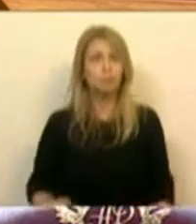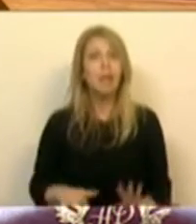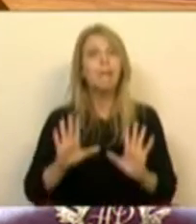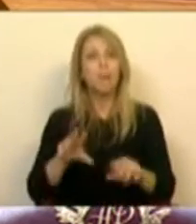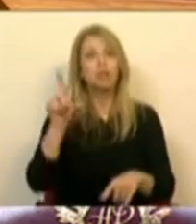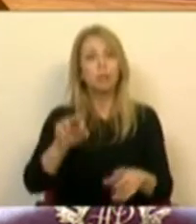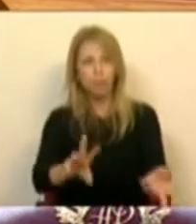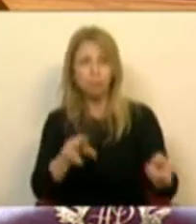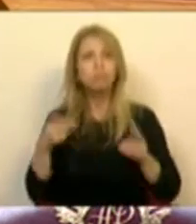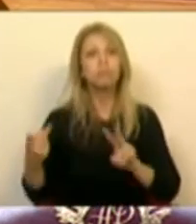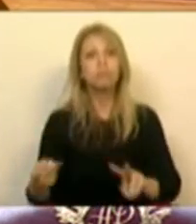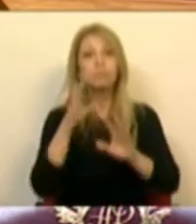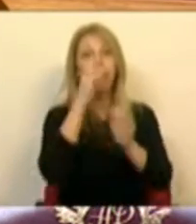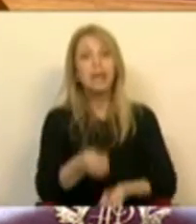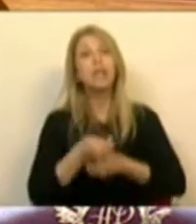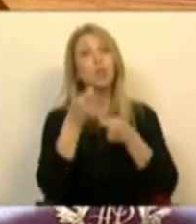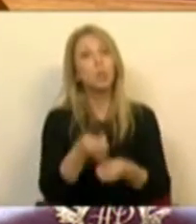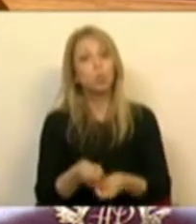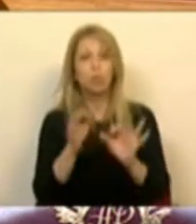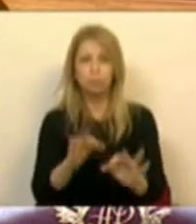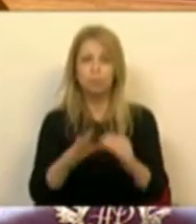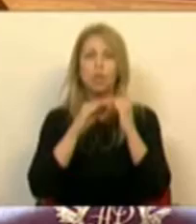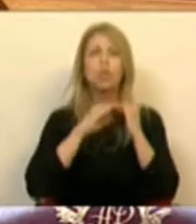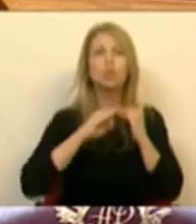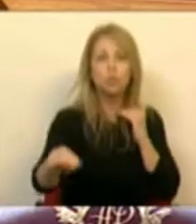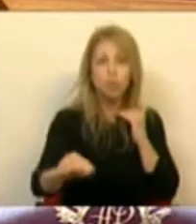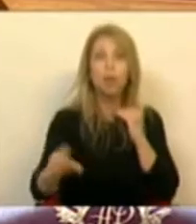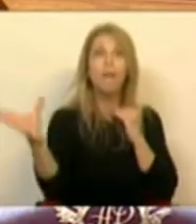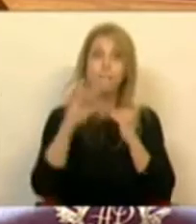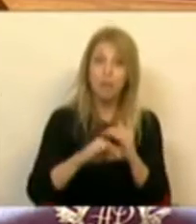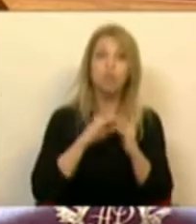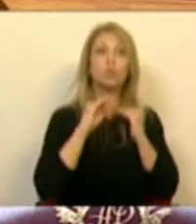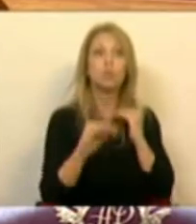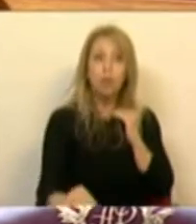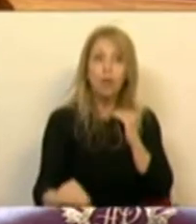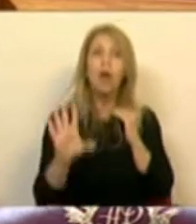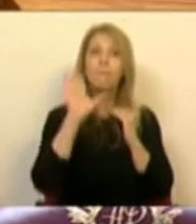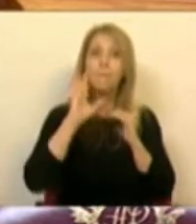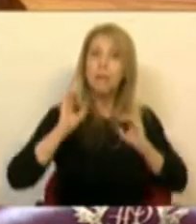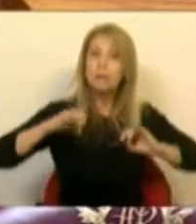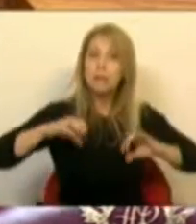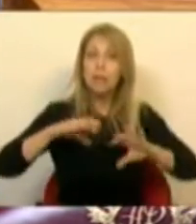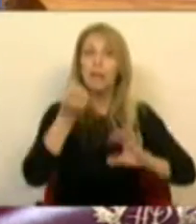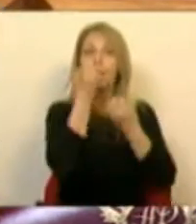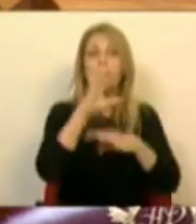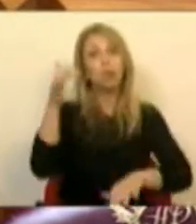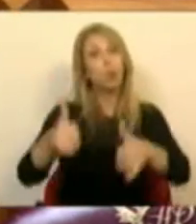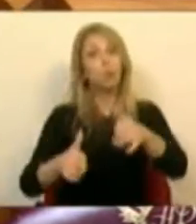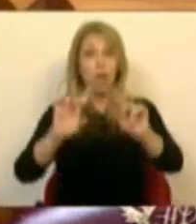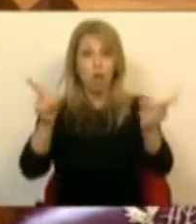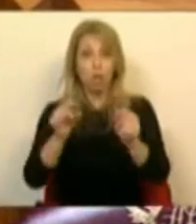que é a transição para uma agricultura efetivamente sustentável, cada vez mais sustentável, sem perder a competitividade. Isto resume-se a isso. Mais